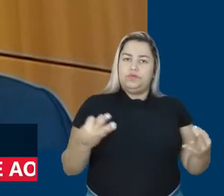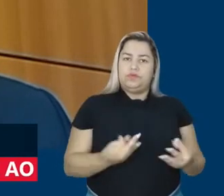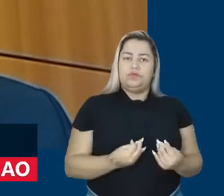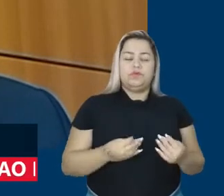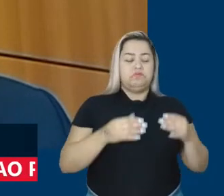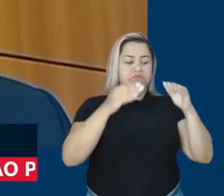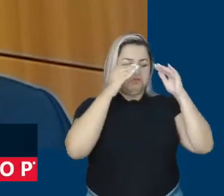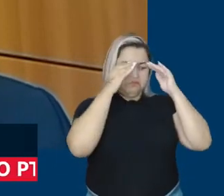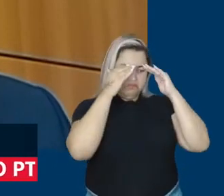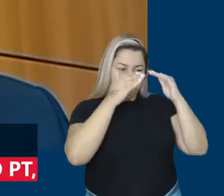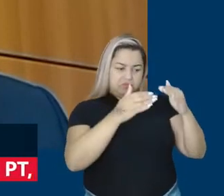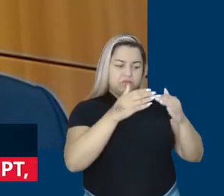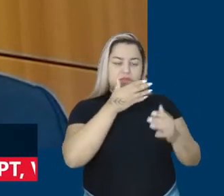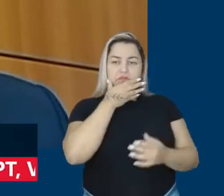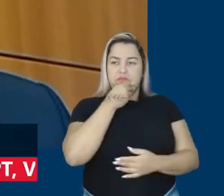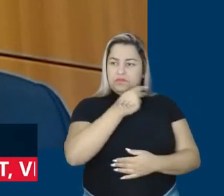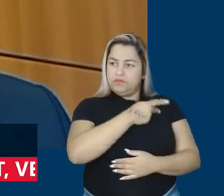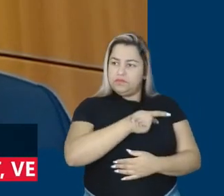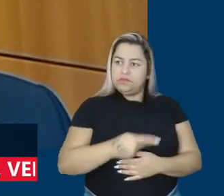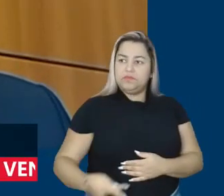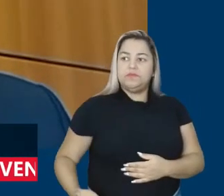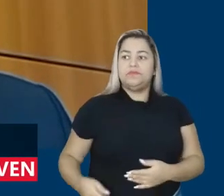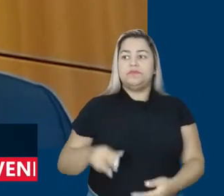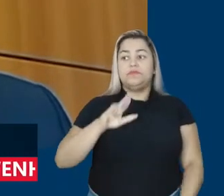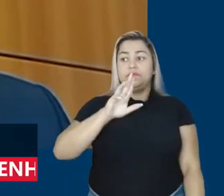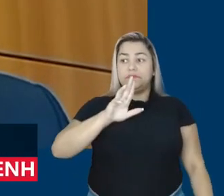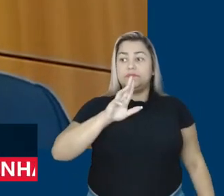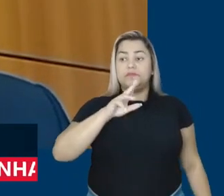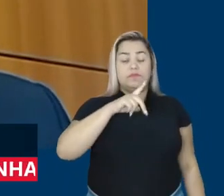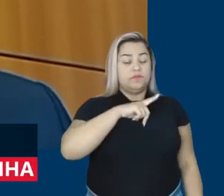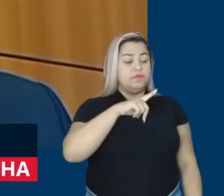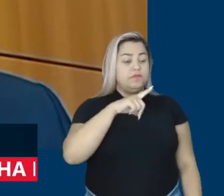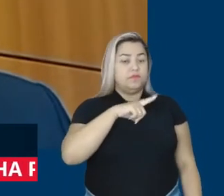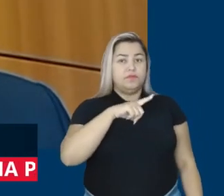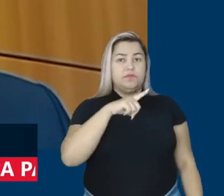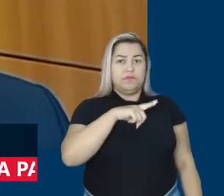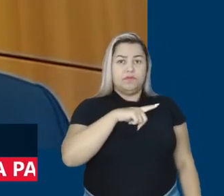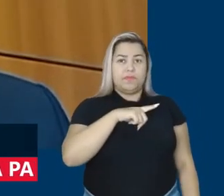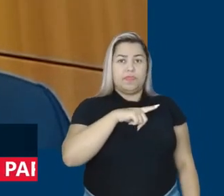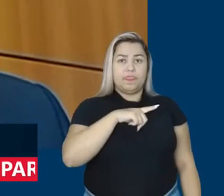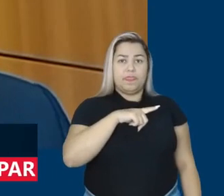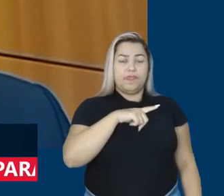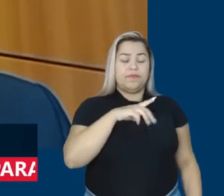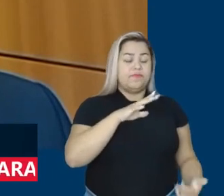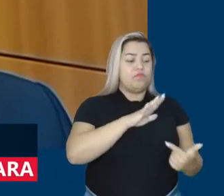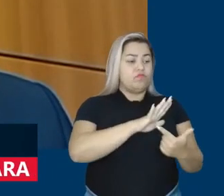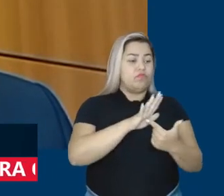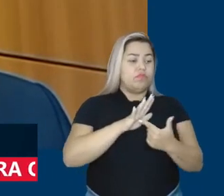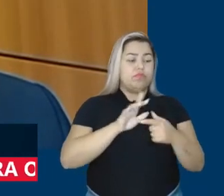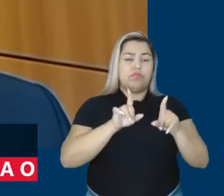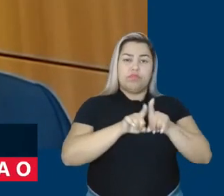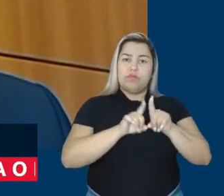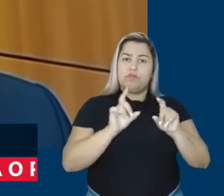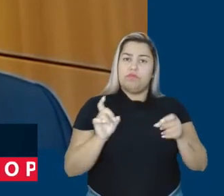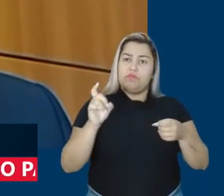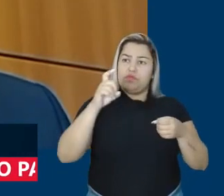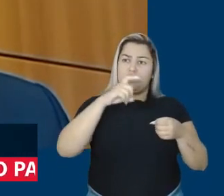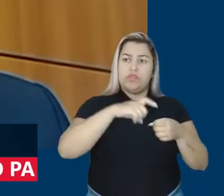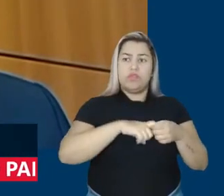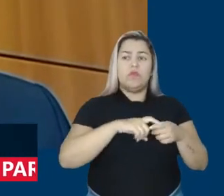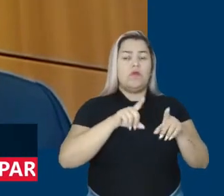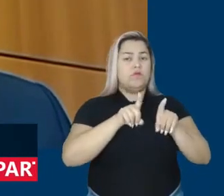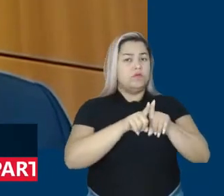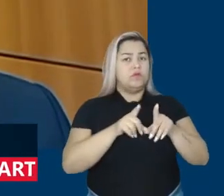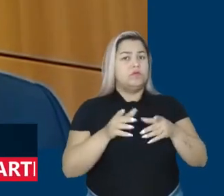respeito que o presidente Lula tem, eu acho que isso é que volta, está trazendo de volta a autoestima,